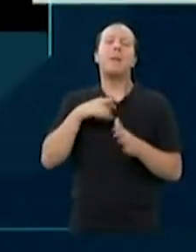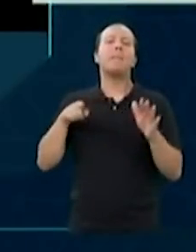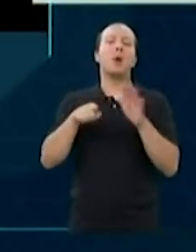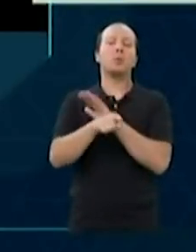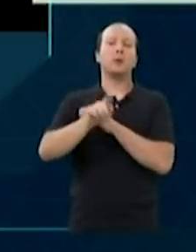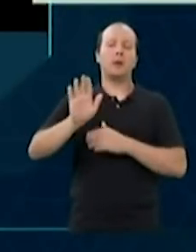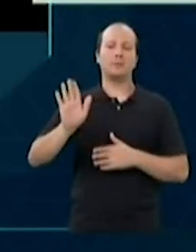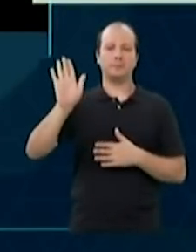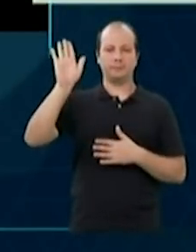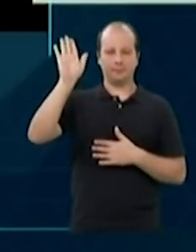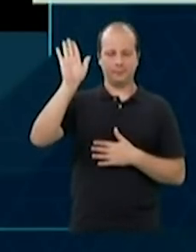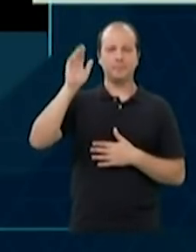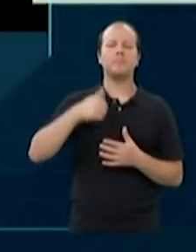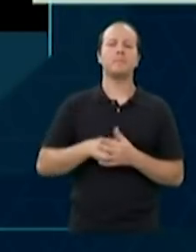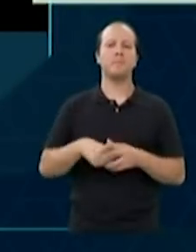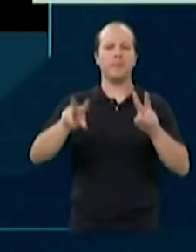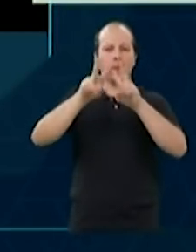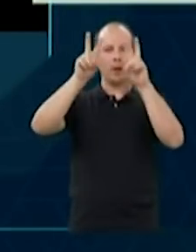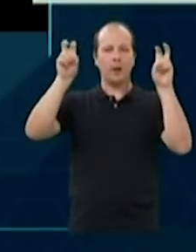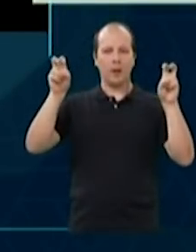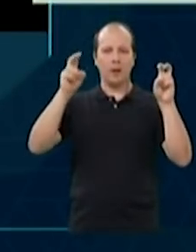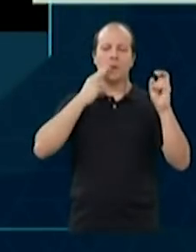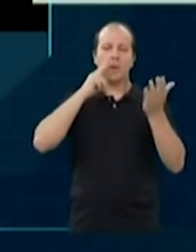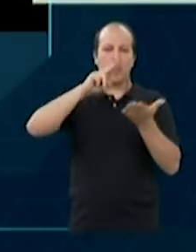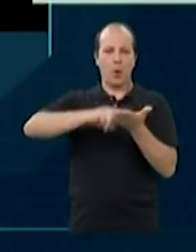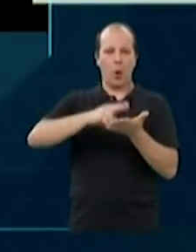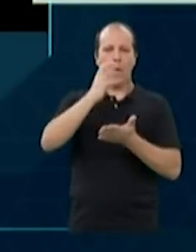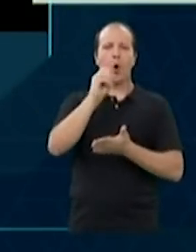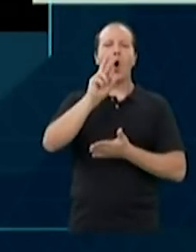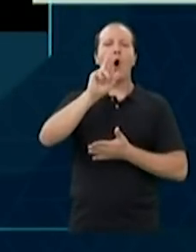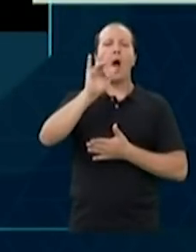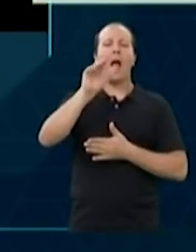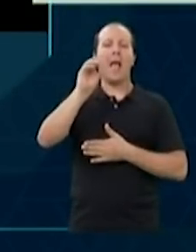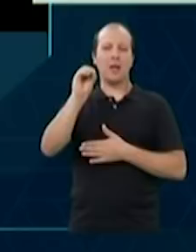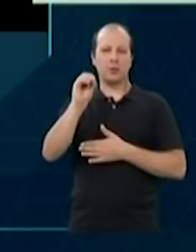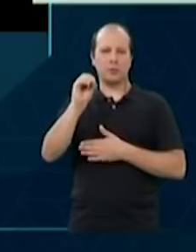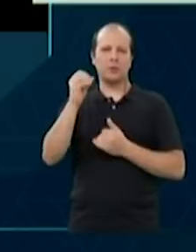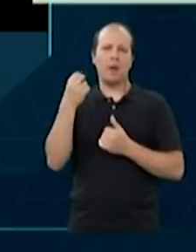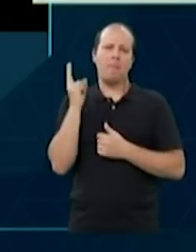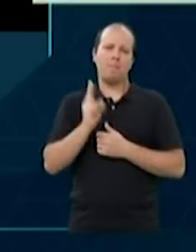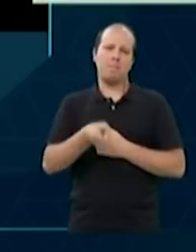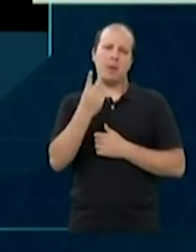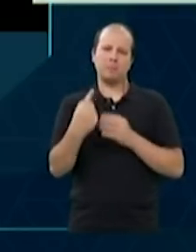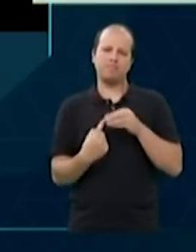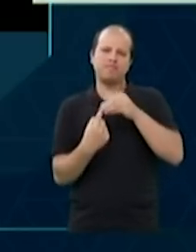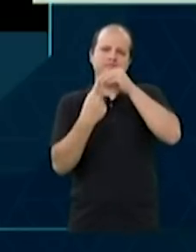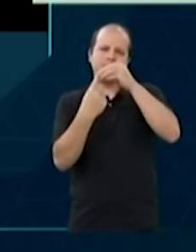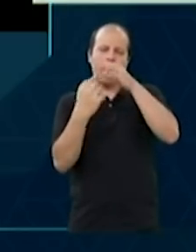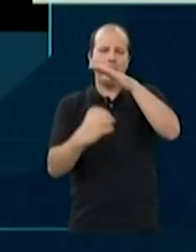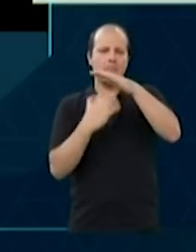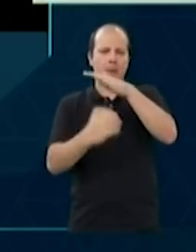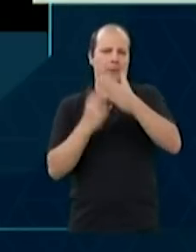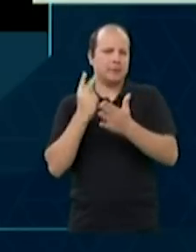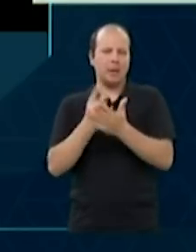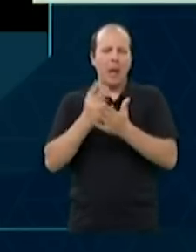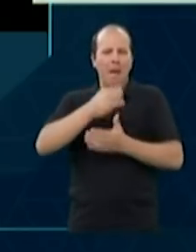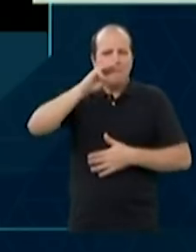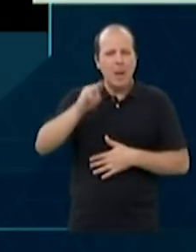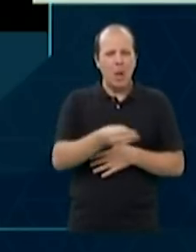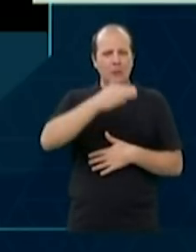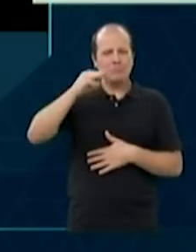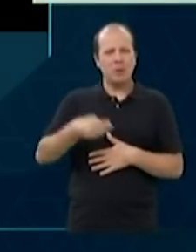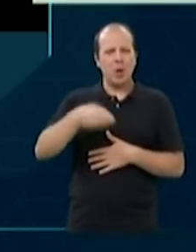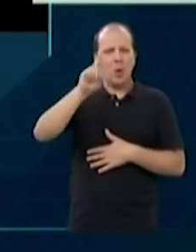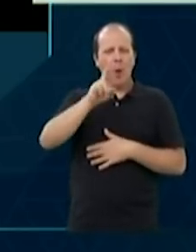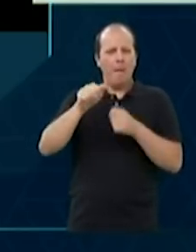candidatos sobre os Correios, que é uma instituição, que é um monopólio no Brasil e que todo ano gera milhões e milhões de reais